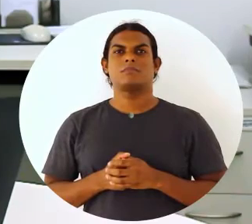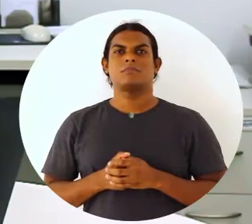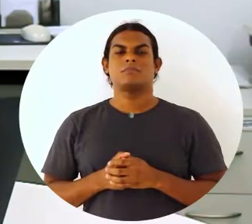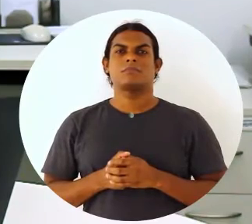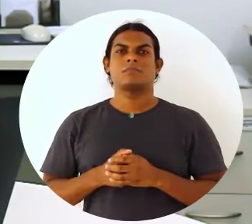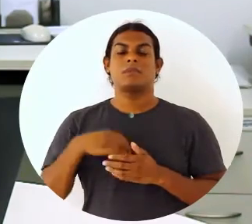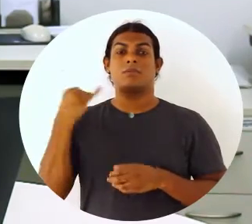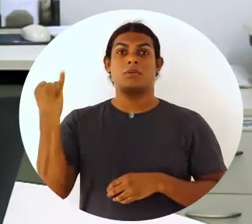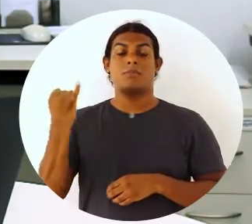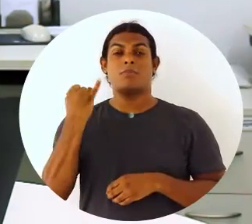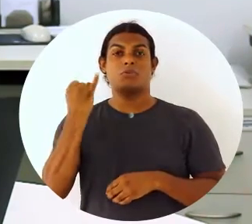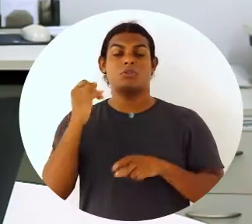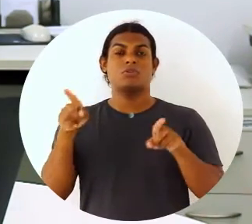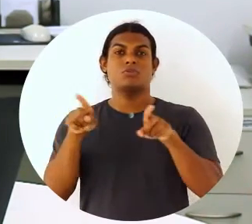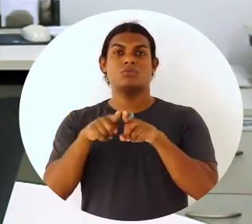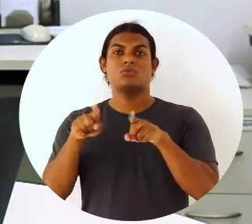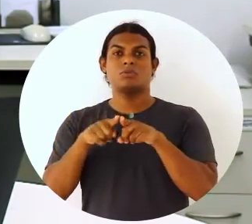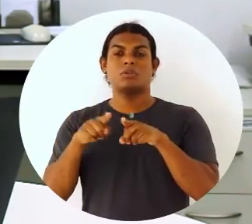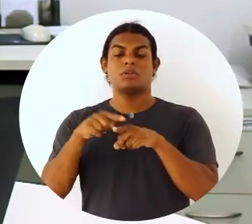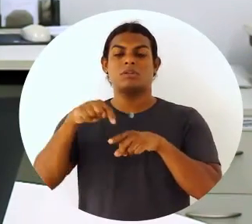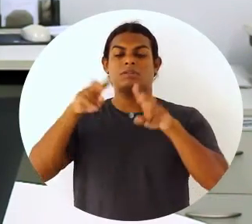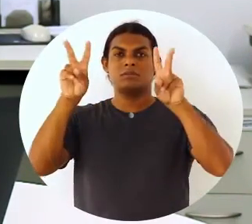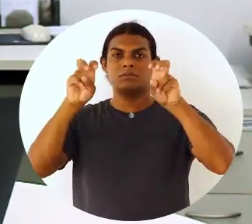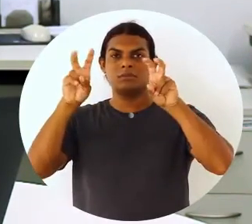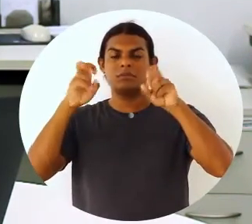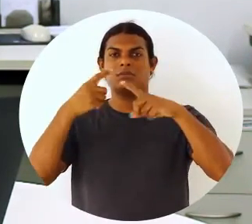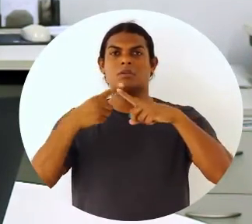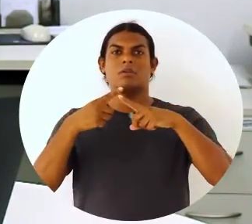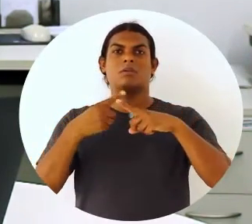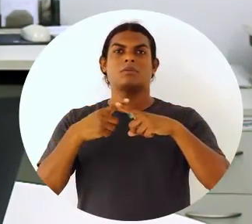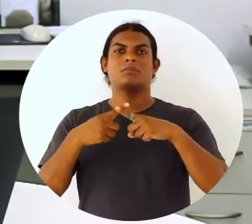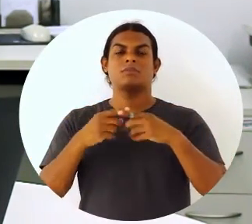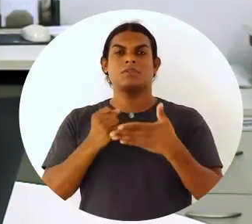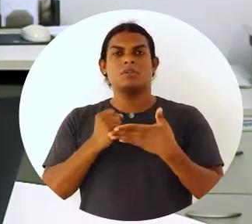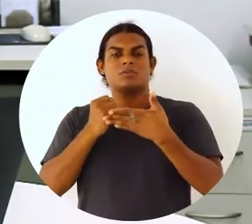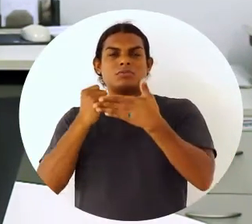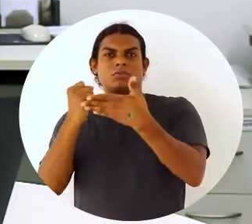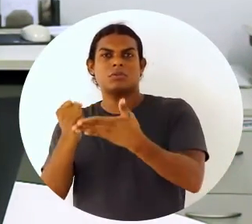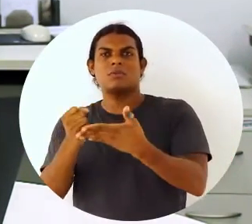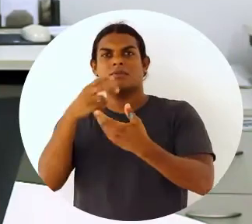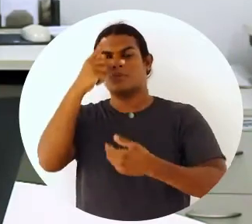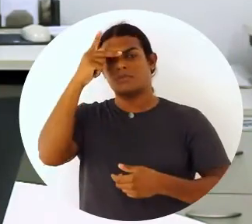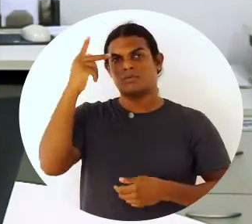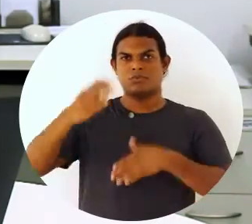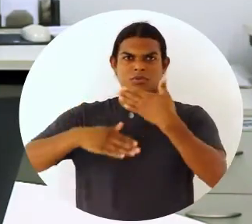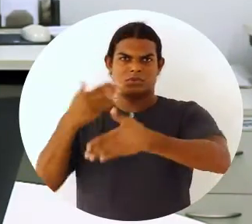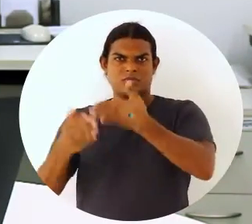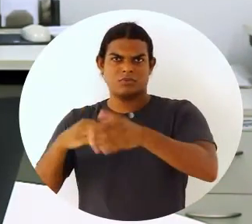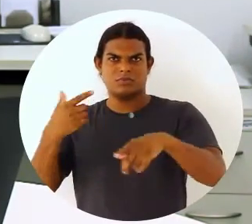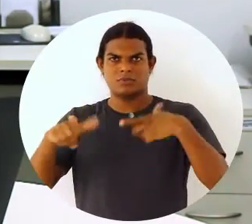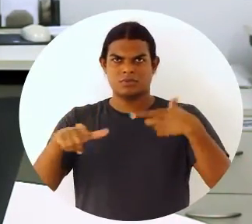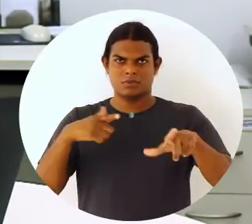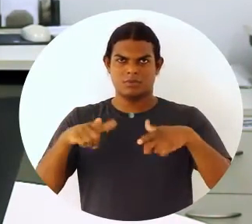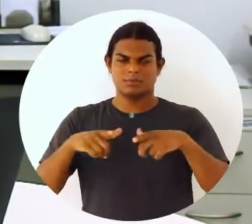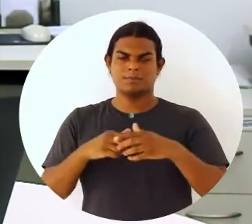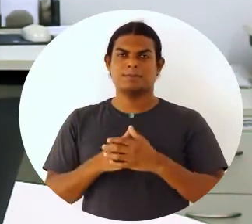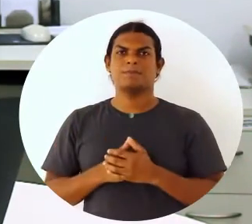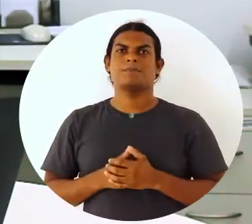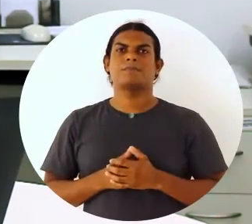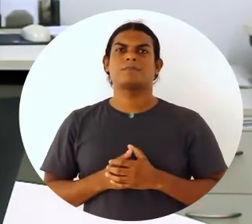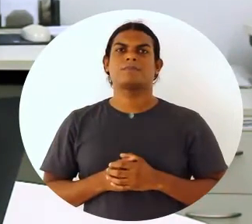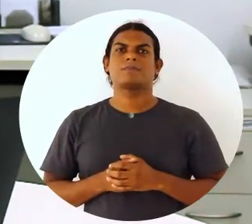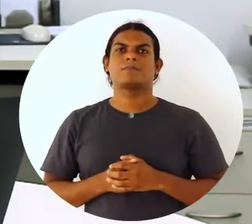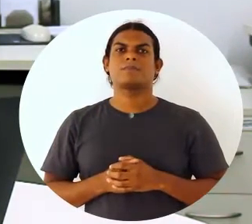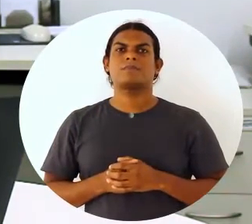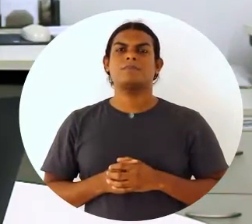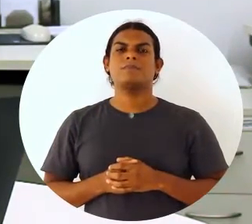perspectiva financeira dava um alento e uma motivação para o indivíduo desenvolver seus trabalhos, como a interação social também era um fator importante. E a